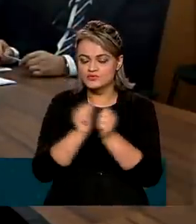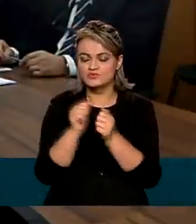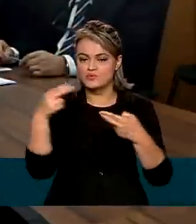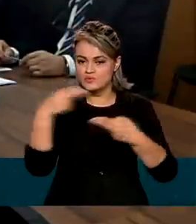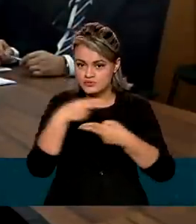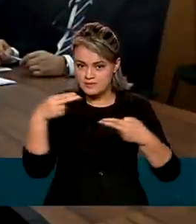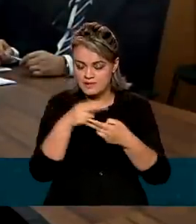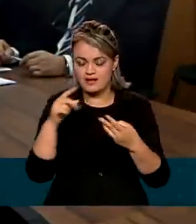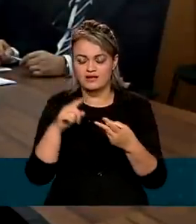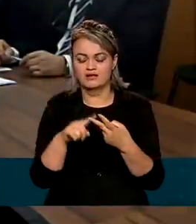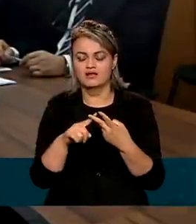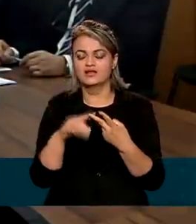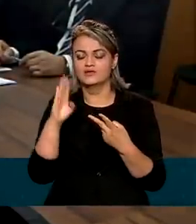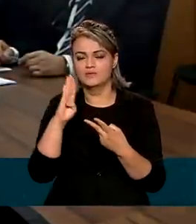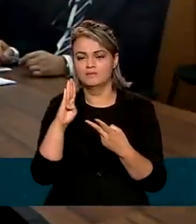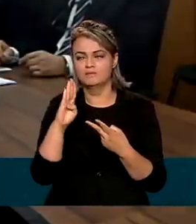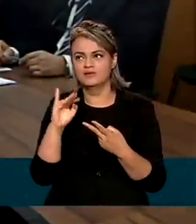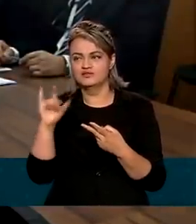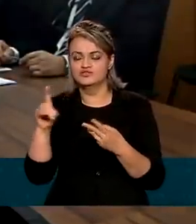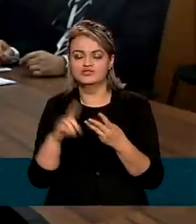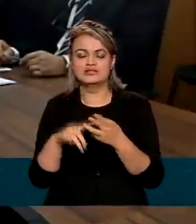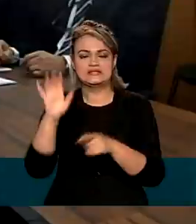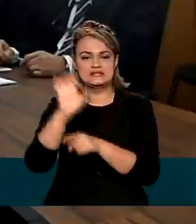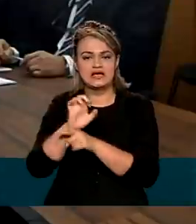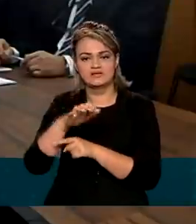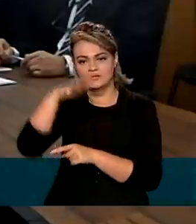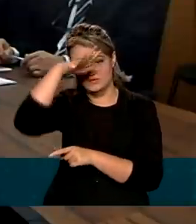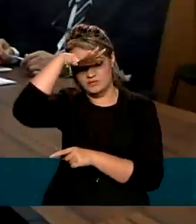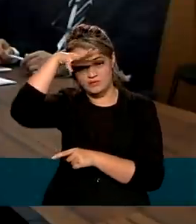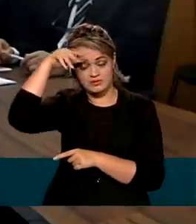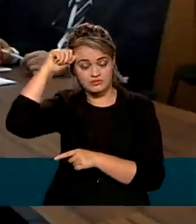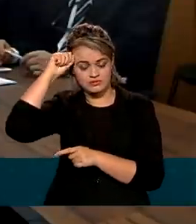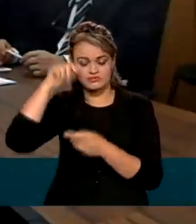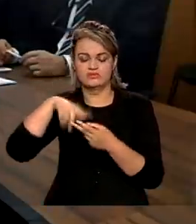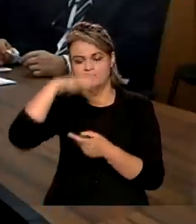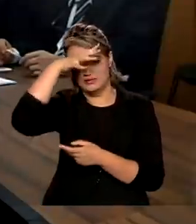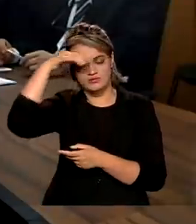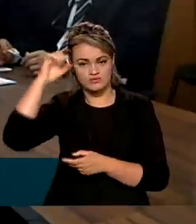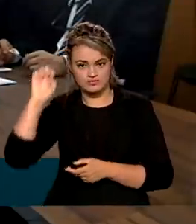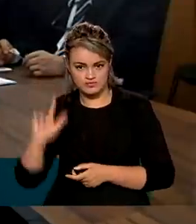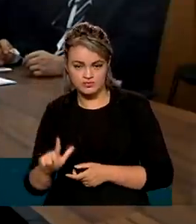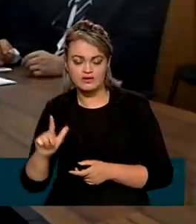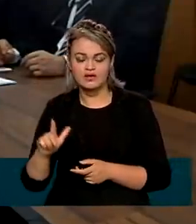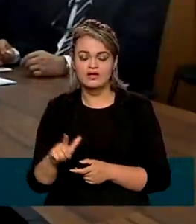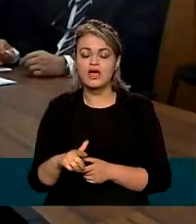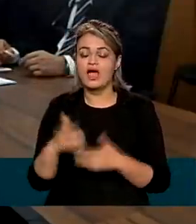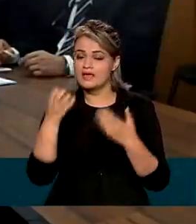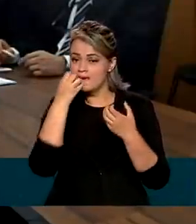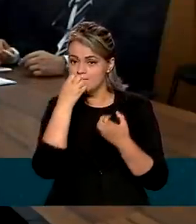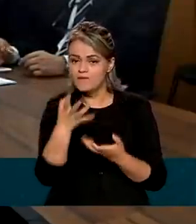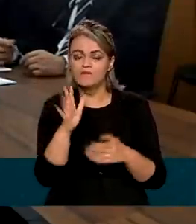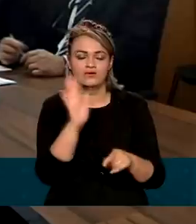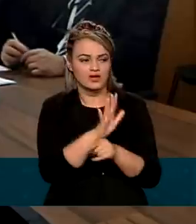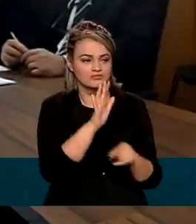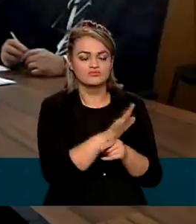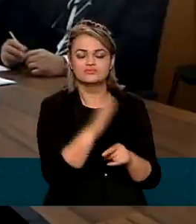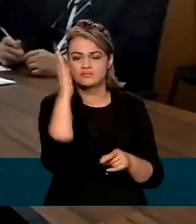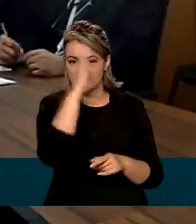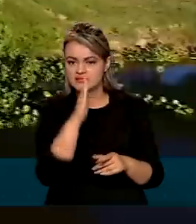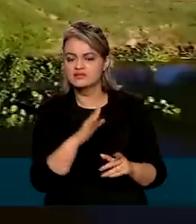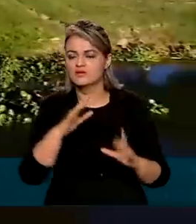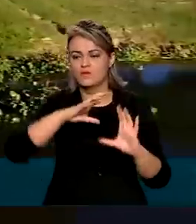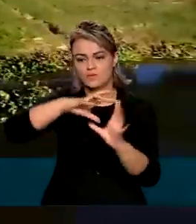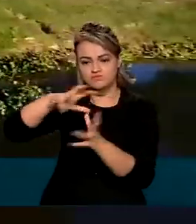o BID e os dois estados do Mato Grosso e do Mato Grosso do Sul. Quem ganha? O Brasil, o bioma Pantanal e o